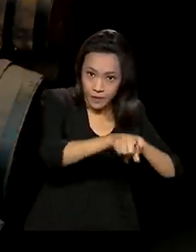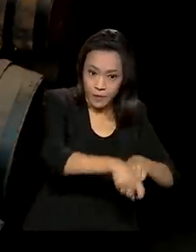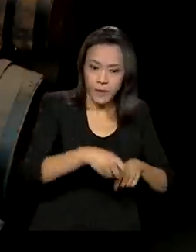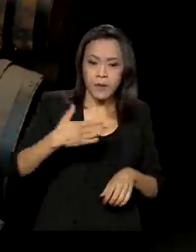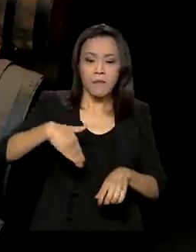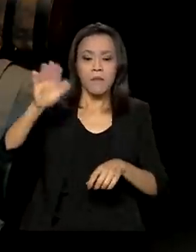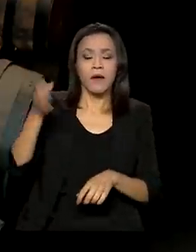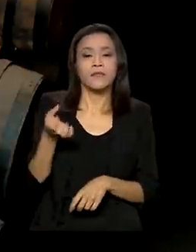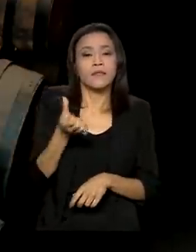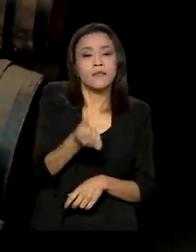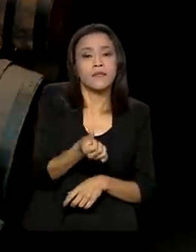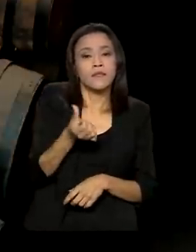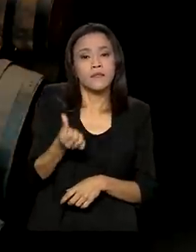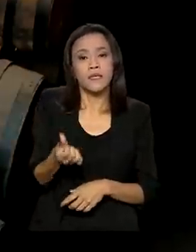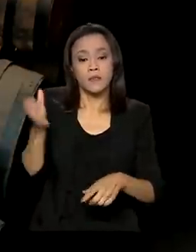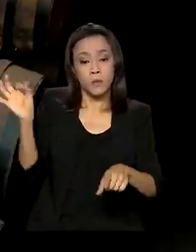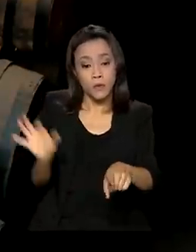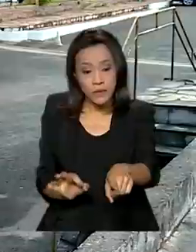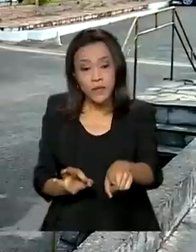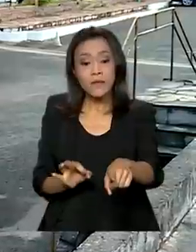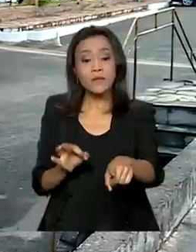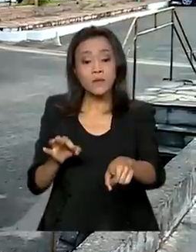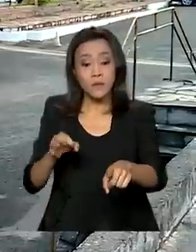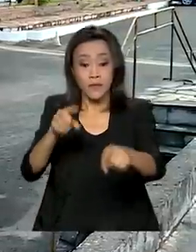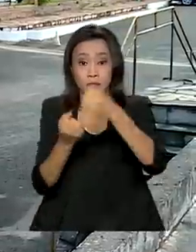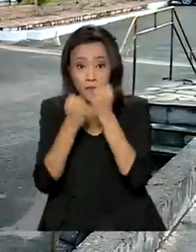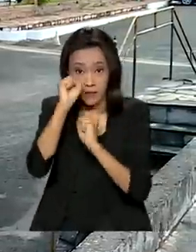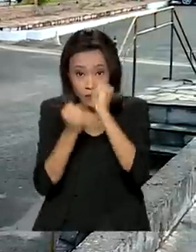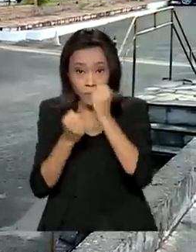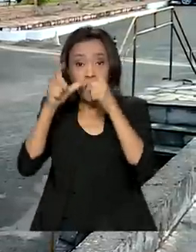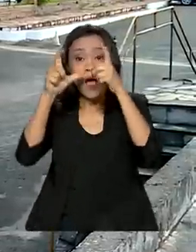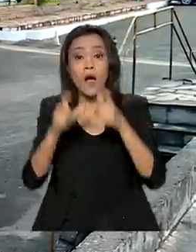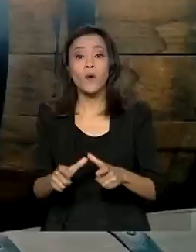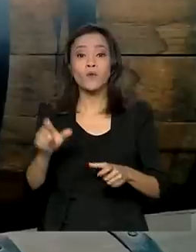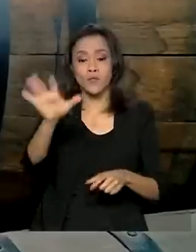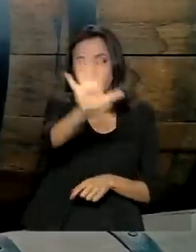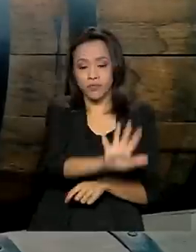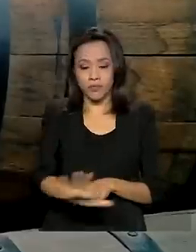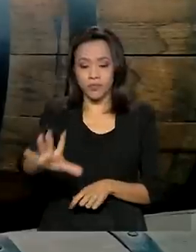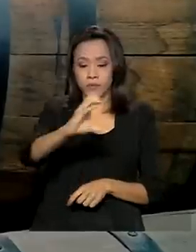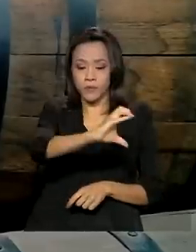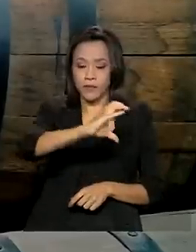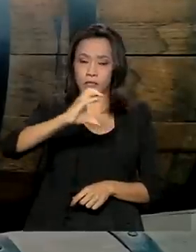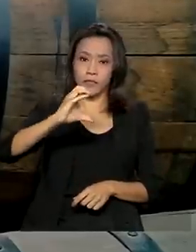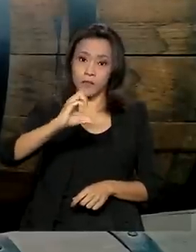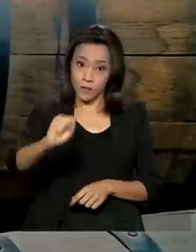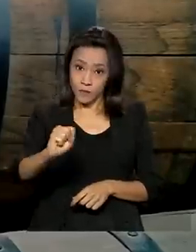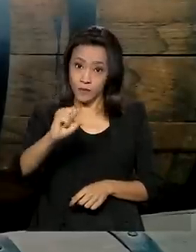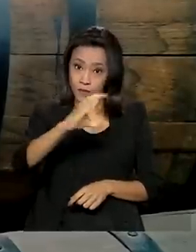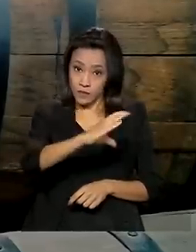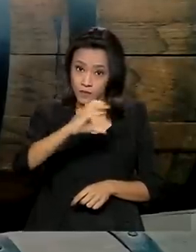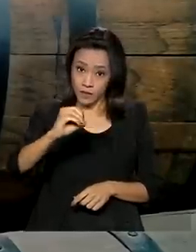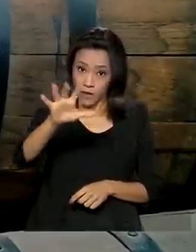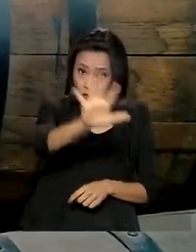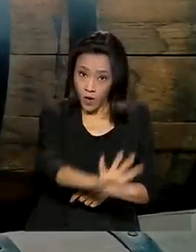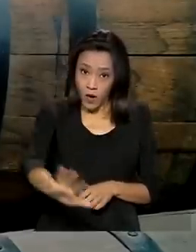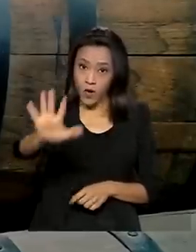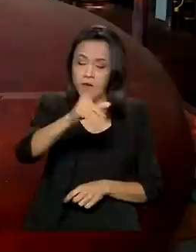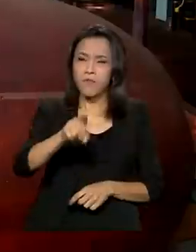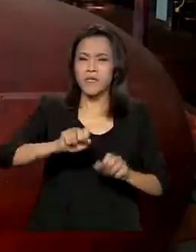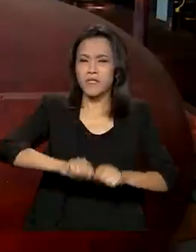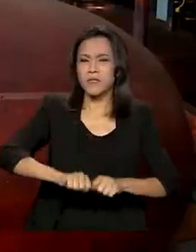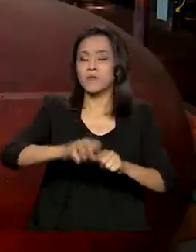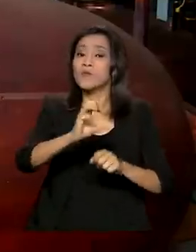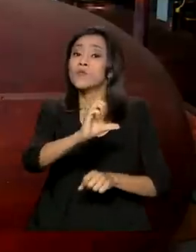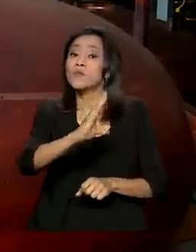66% das cachaçarias estão na região sudeste, mas a produção do destilado se espalha por todo o país.